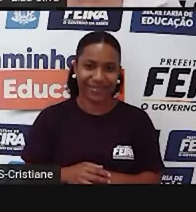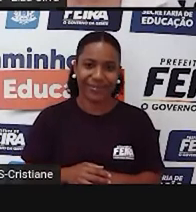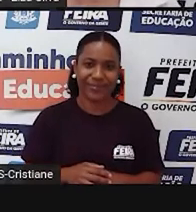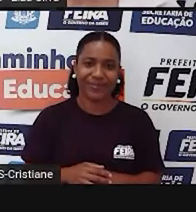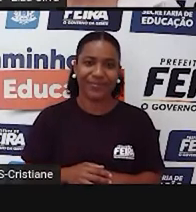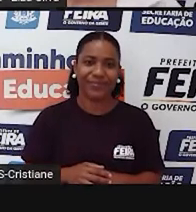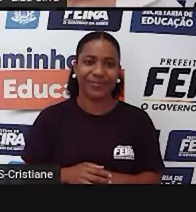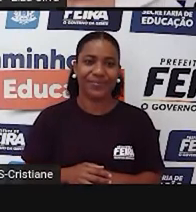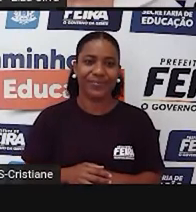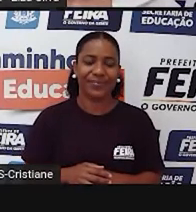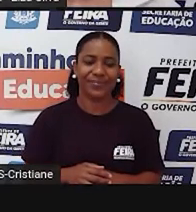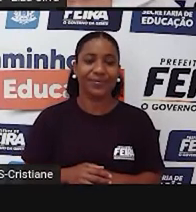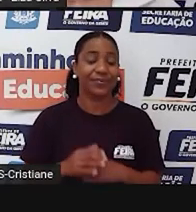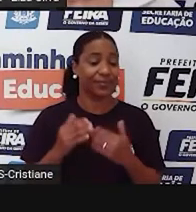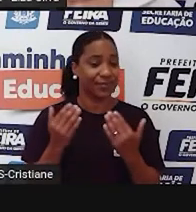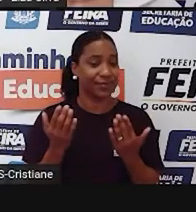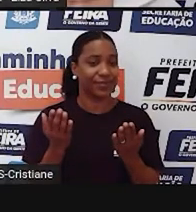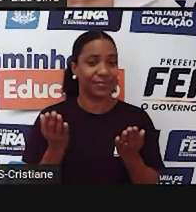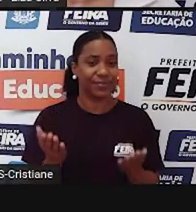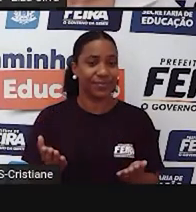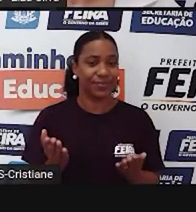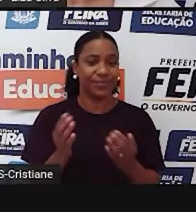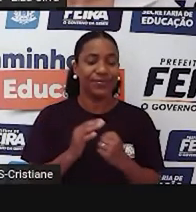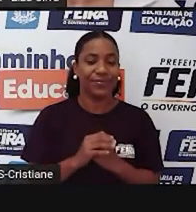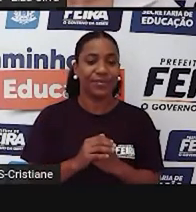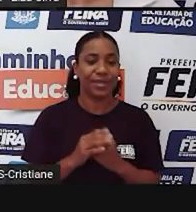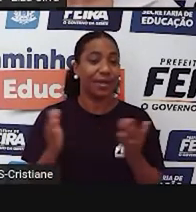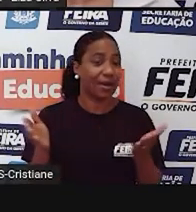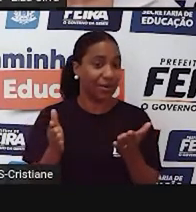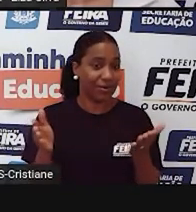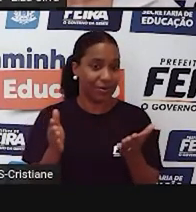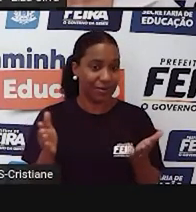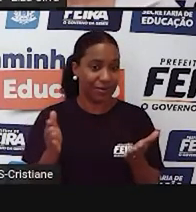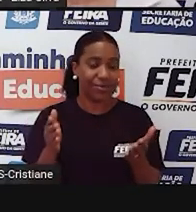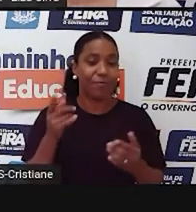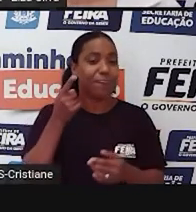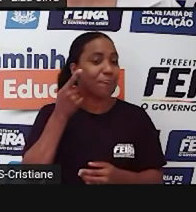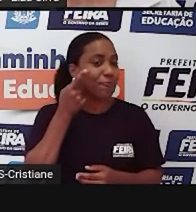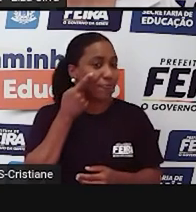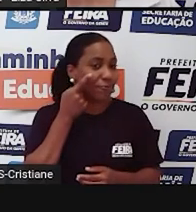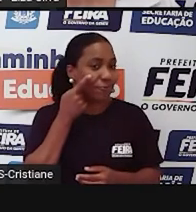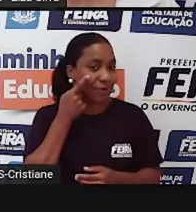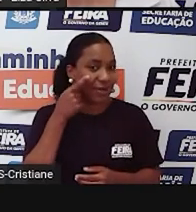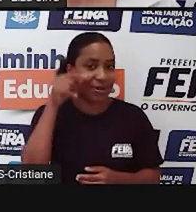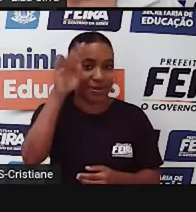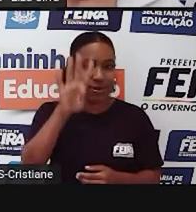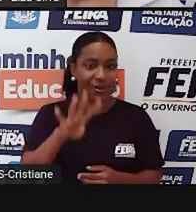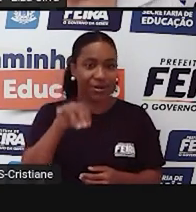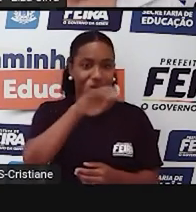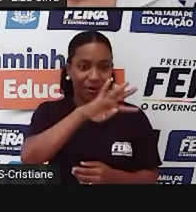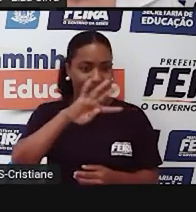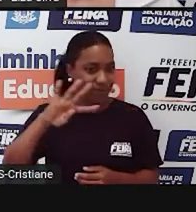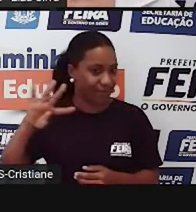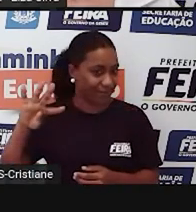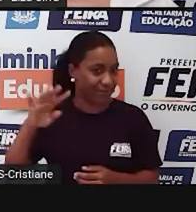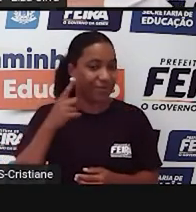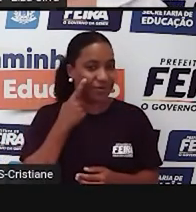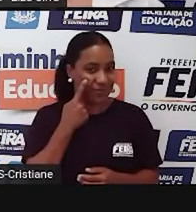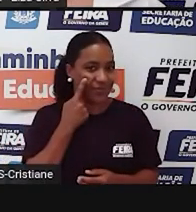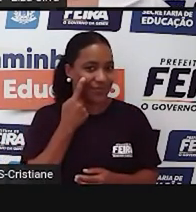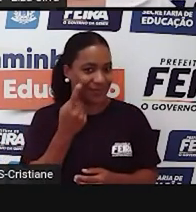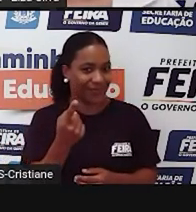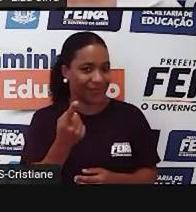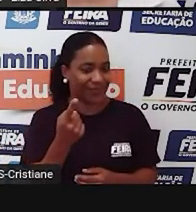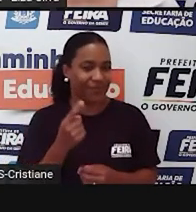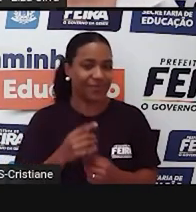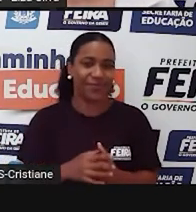Ok? Então, nós iremos agora fazer um lesson. Observem bem.